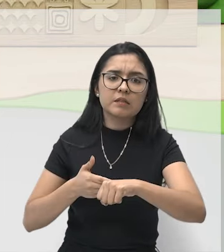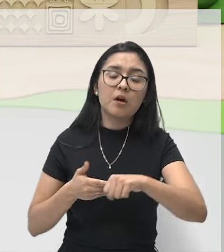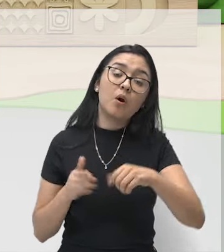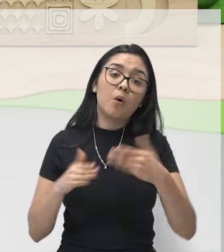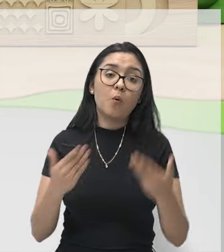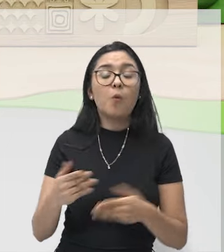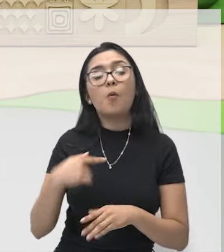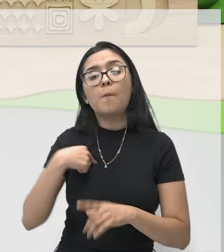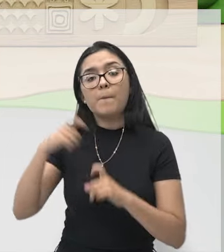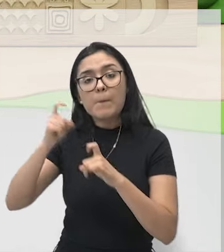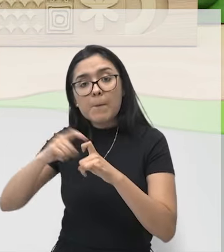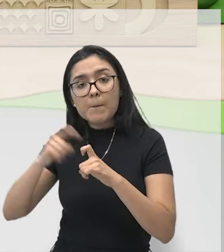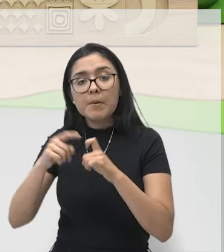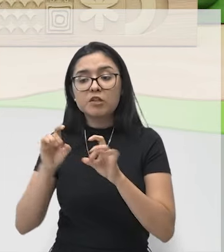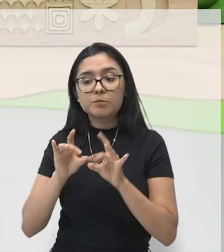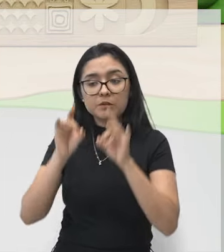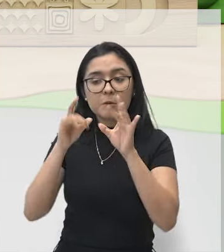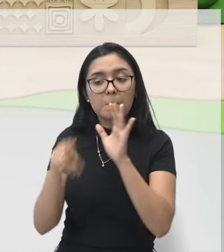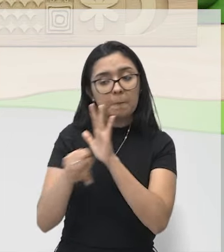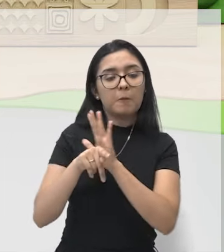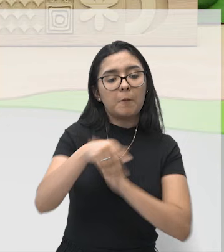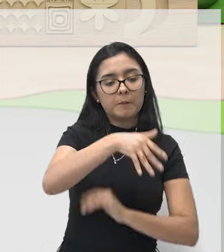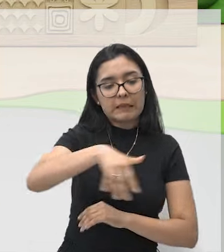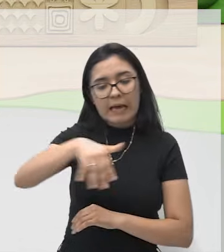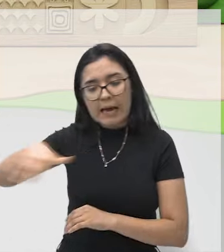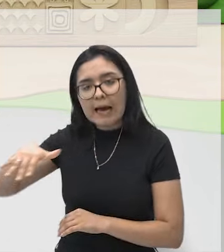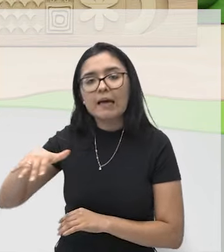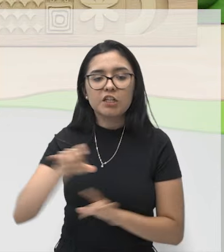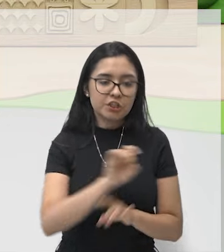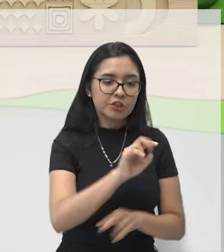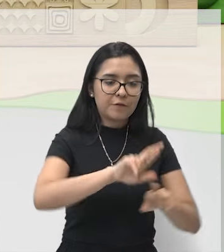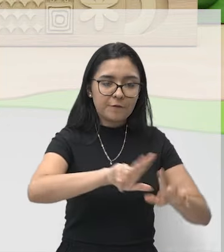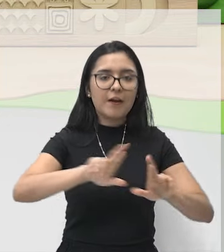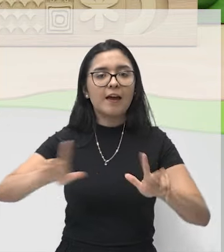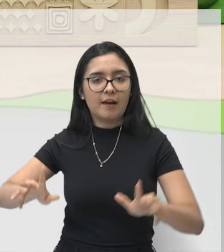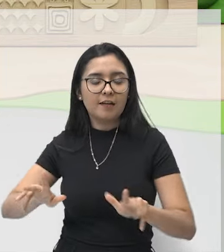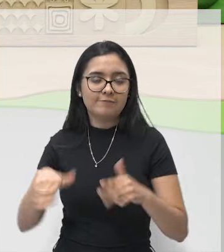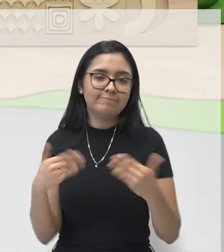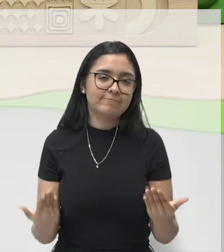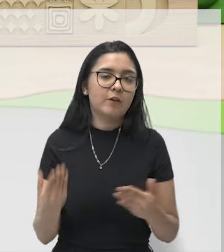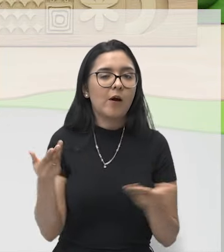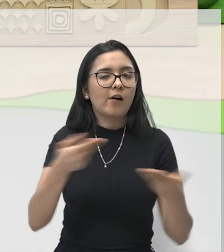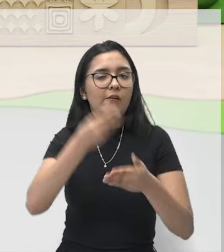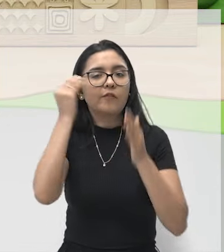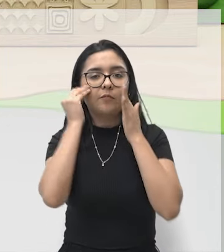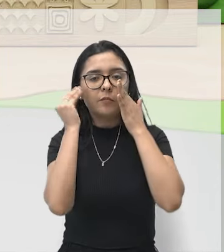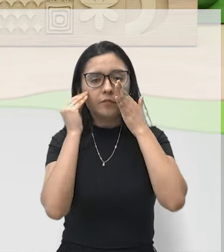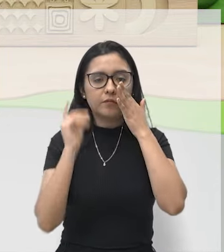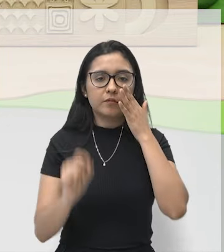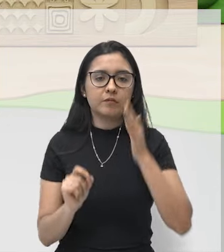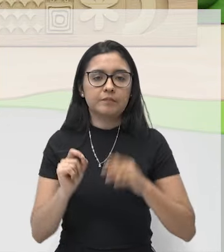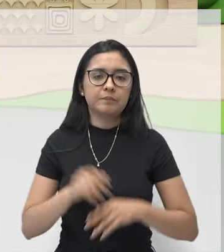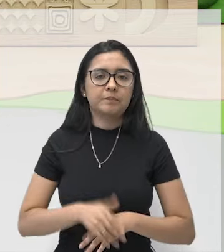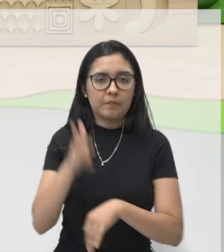especialista para cada grupo muscular. Então, vamos ver agora aqui a animação,